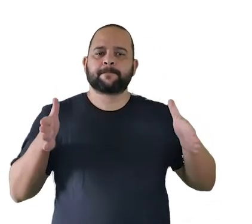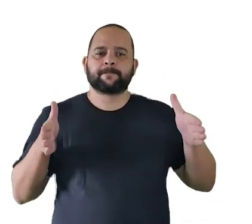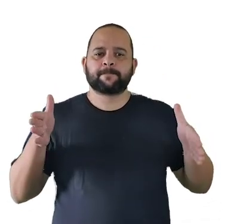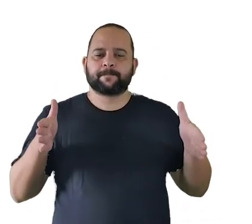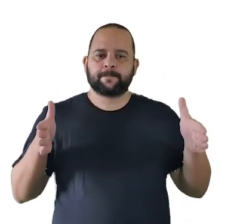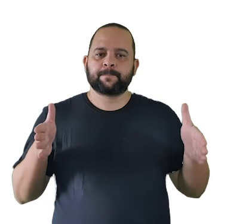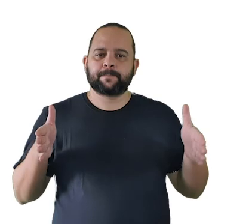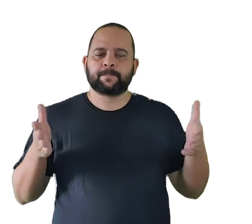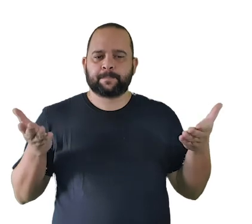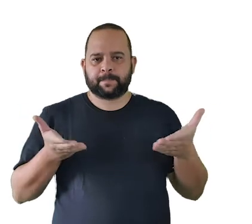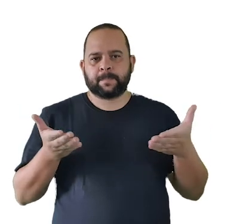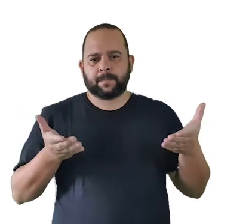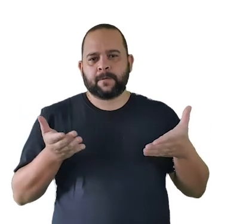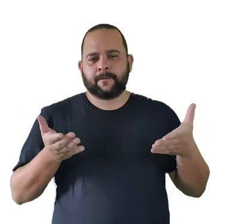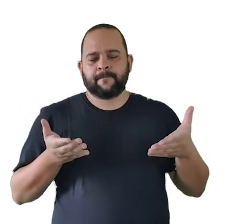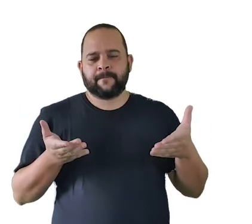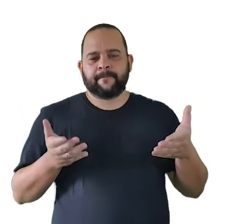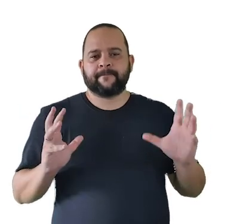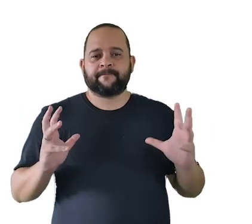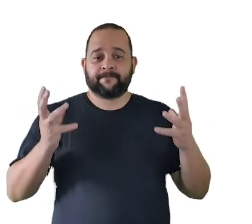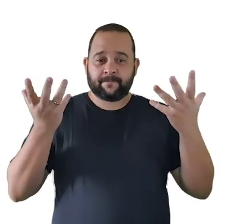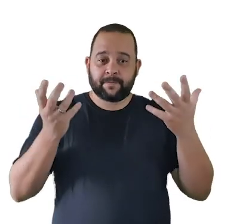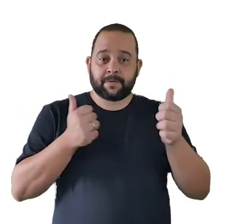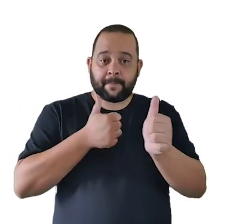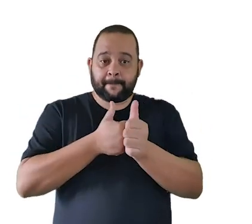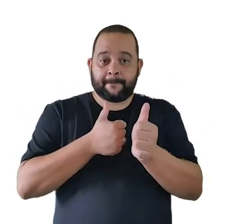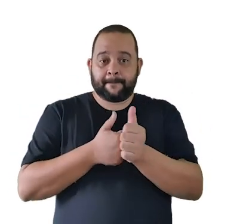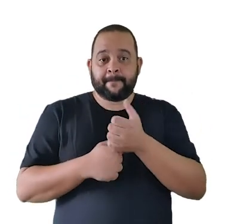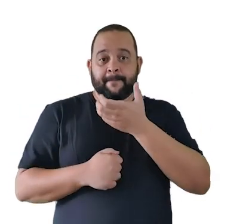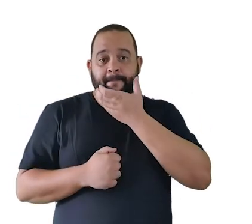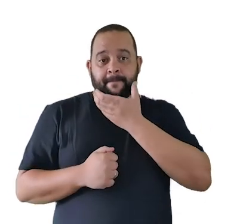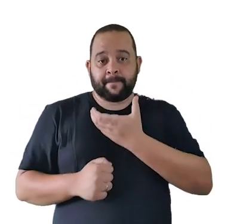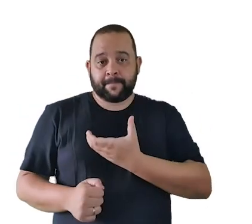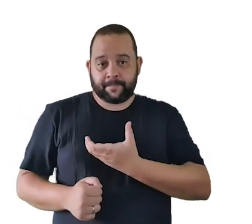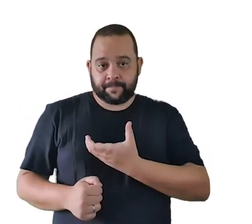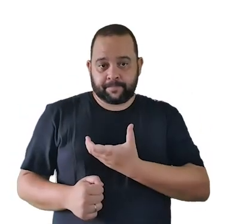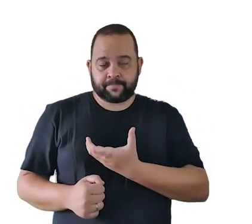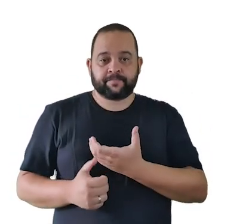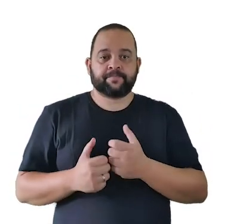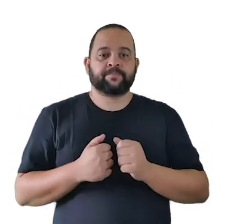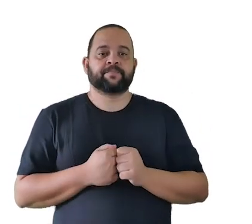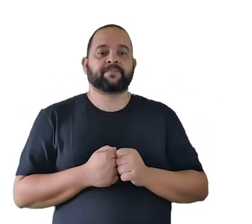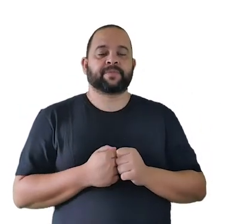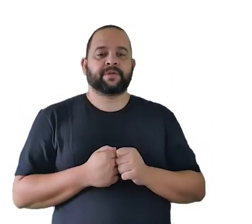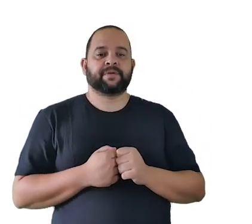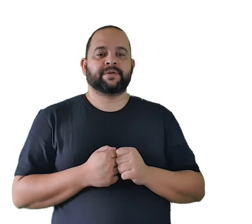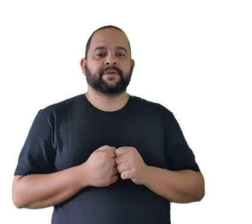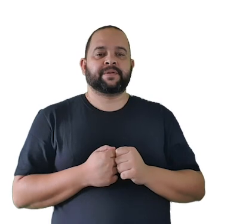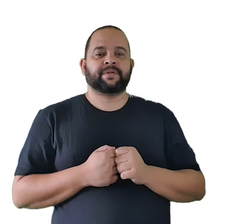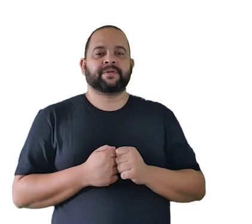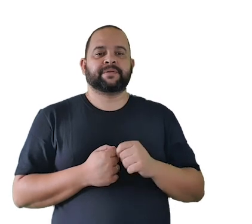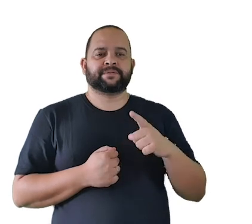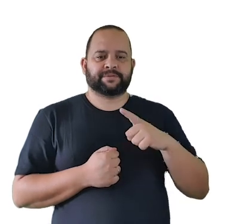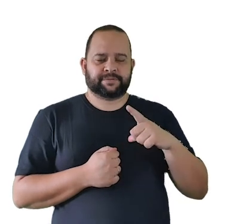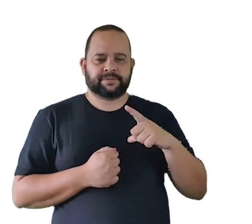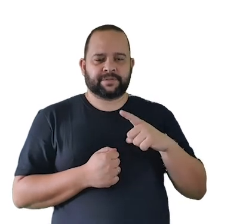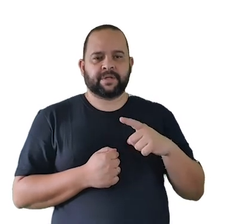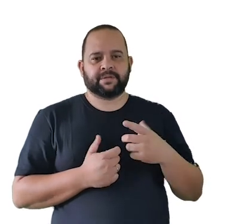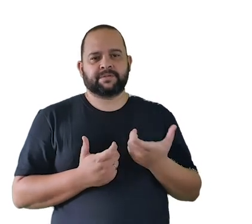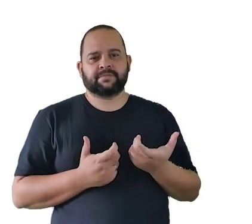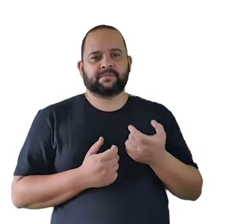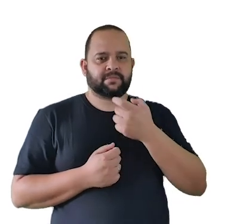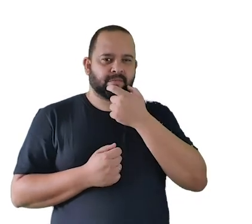que agora é de advento entrando no Natal com o Panes Angélicos de Camille Sansans